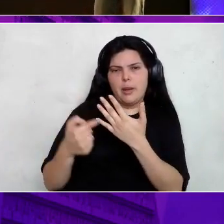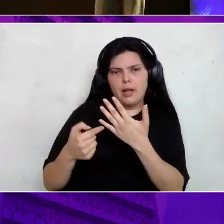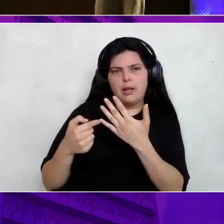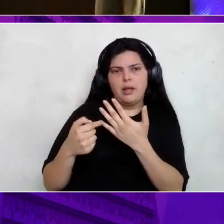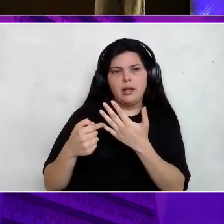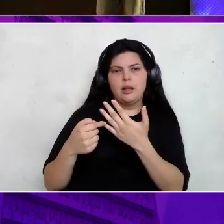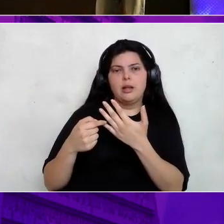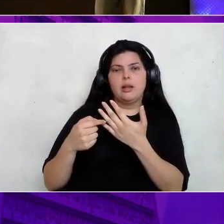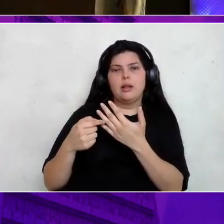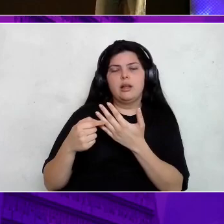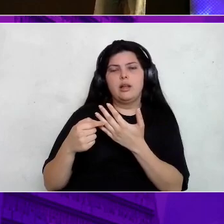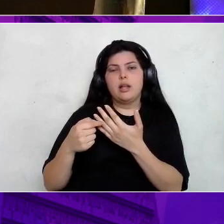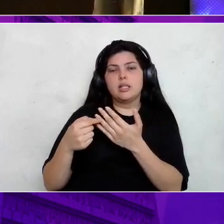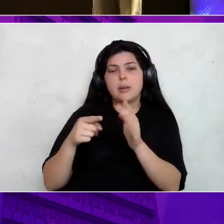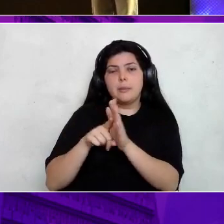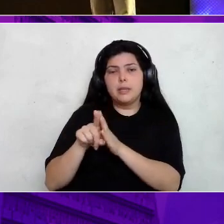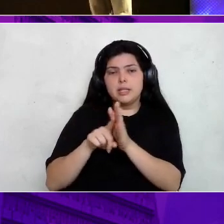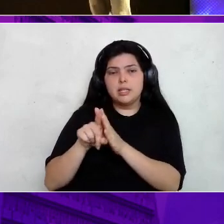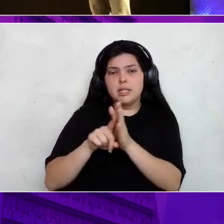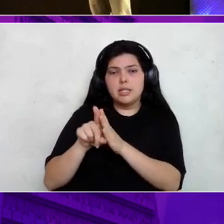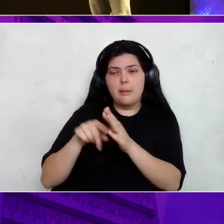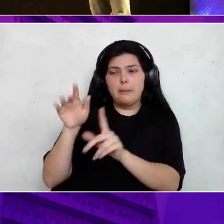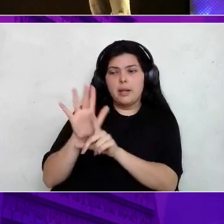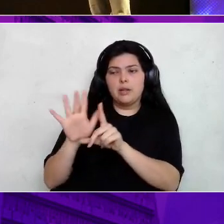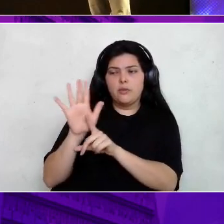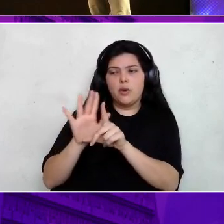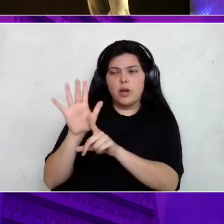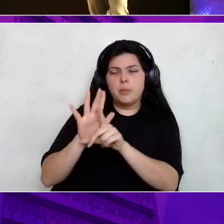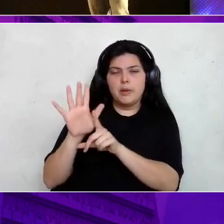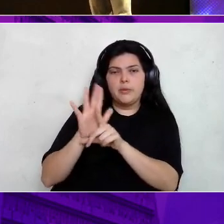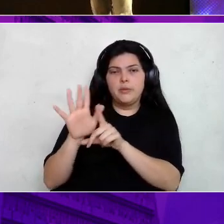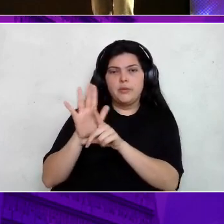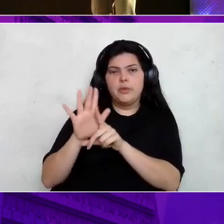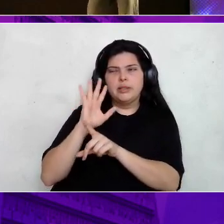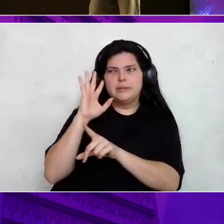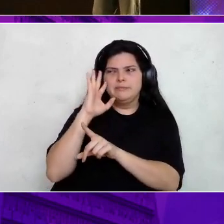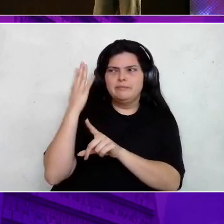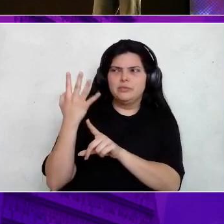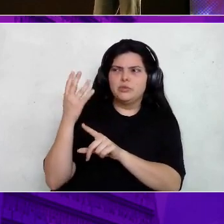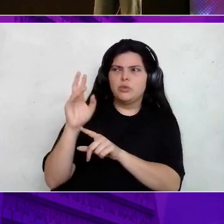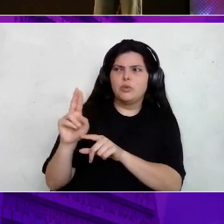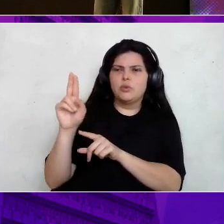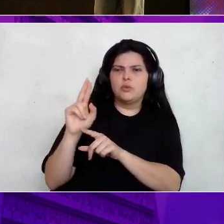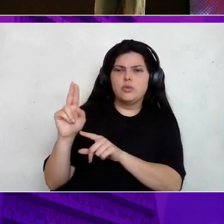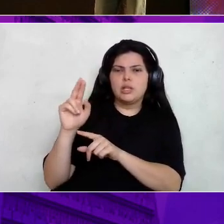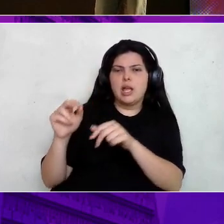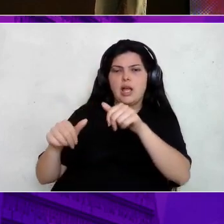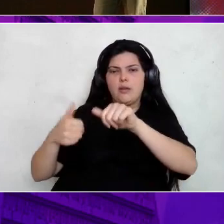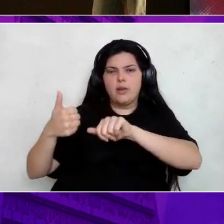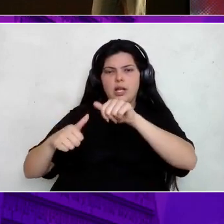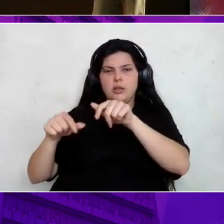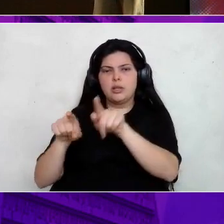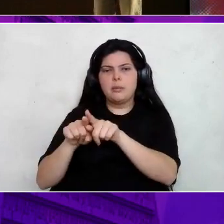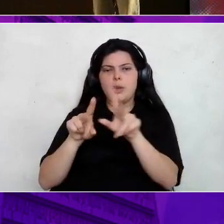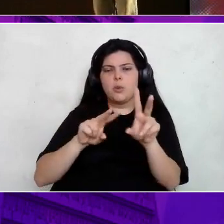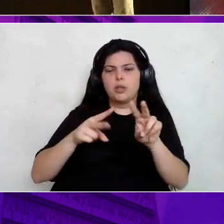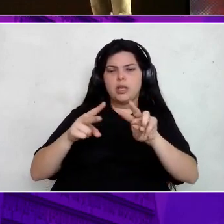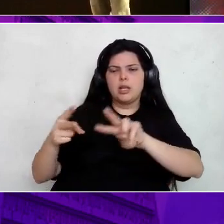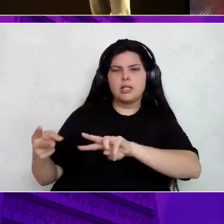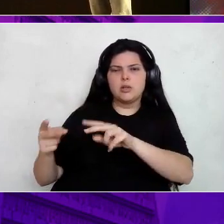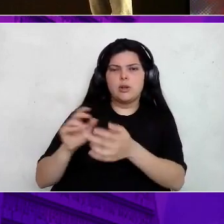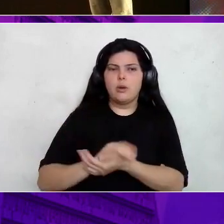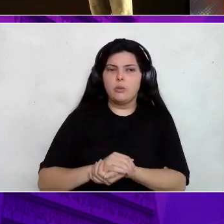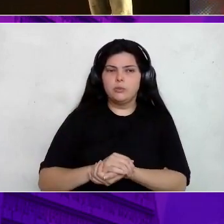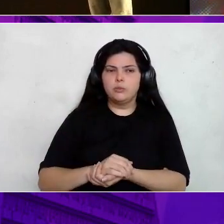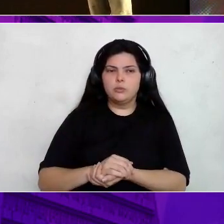Essa consulta vai chegar na nossa plataforma e a plataforma vai tomar decisão se vai usar um motor analítico ou um motor transacional, tá? E isso quer dizer o